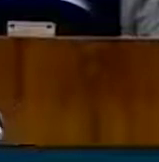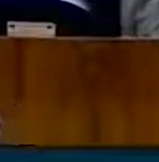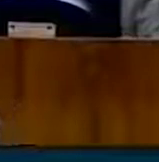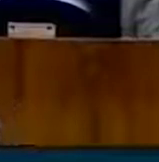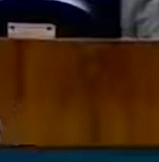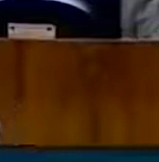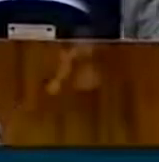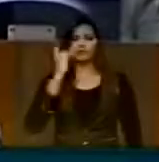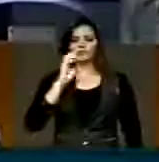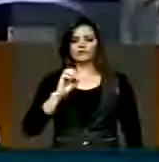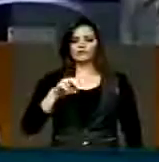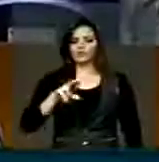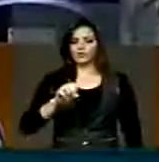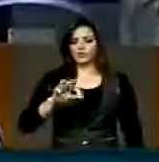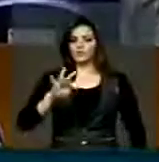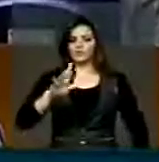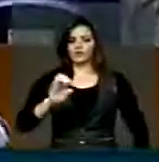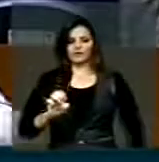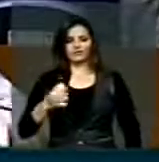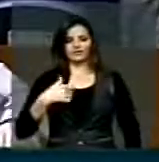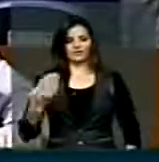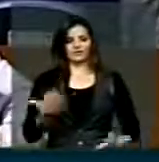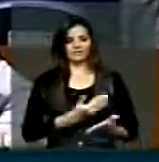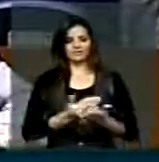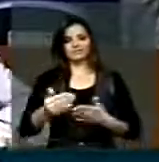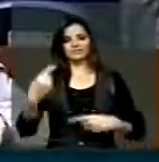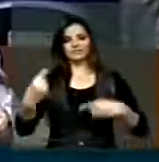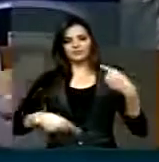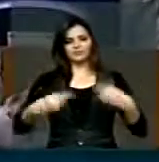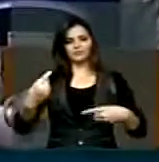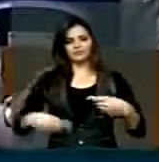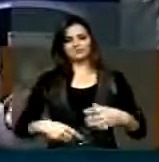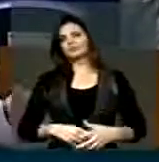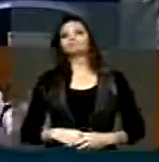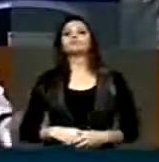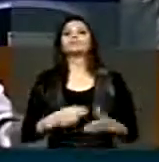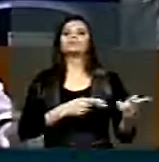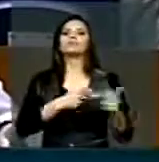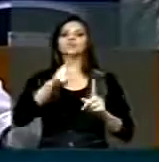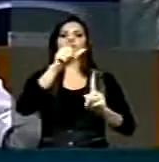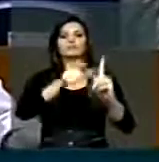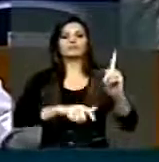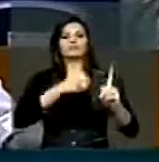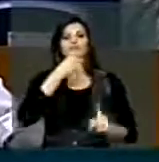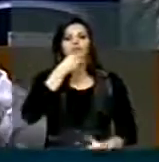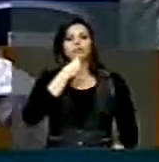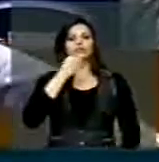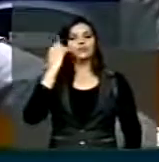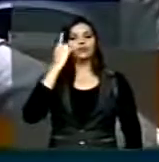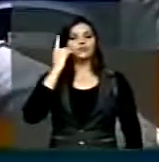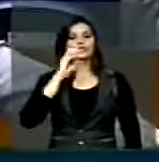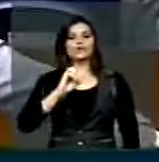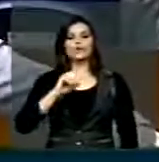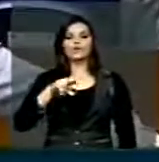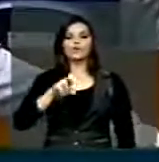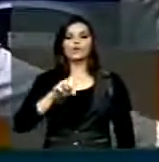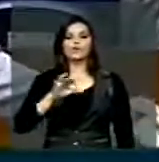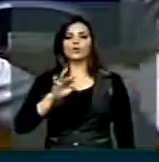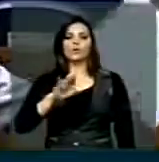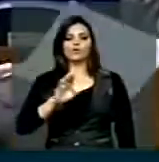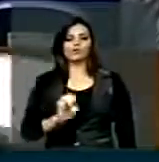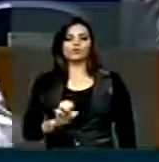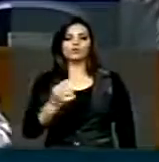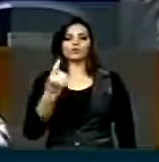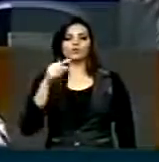Agostinho, e já vamos dar início aos trabalhos, convidando o próprio Onofre Santo Agostinho para que apresente o